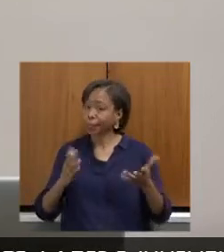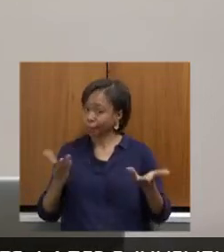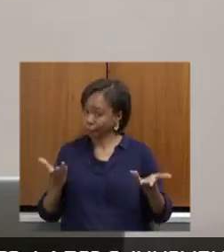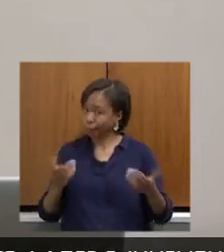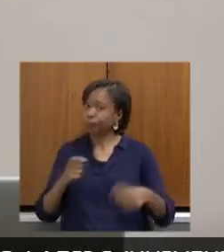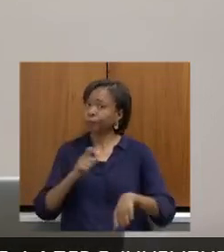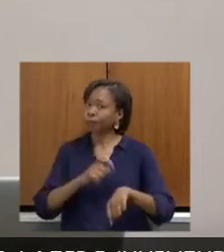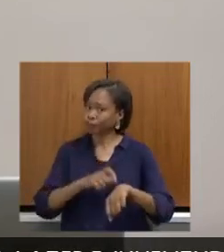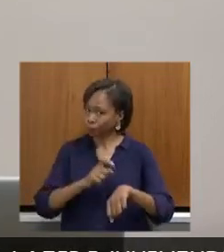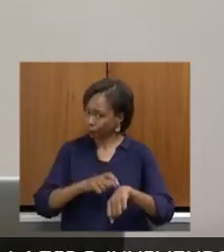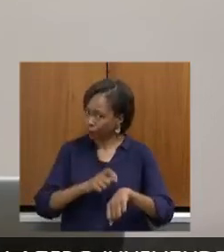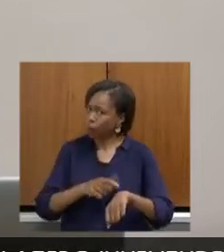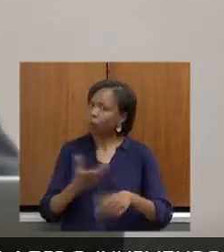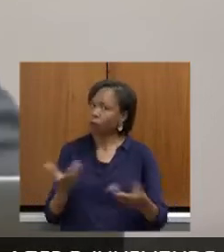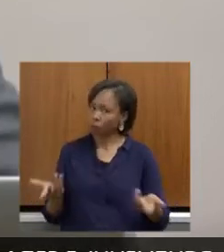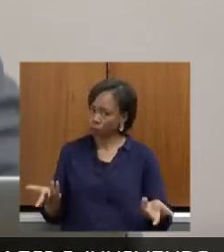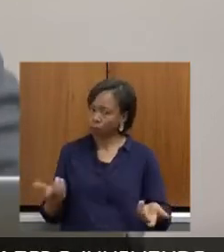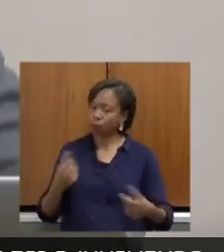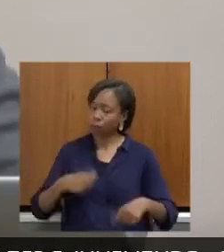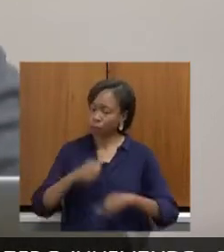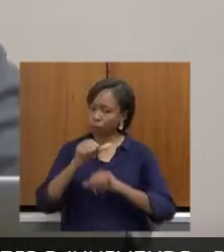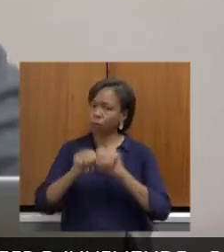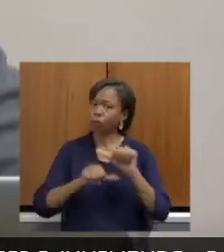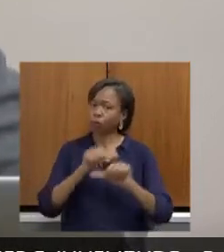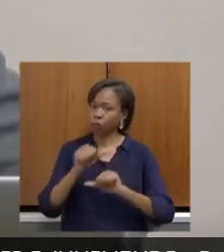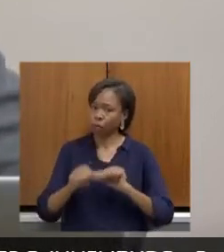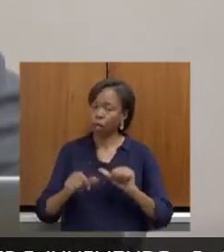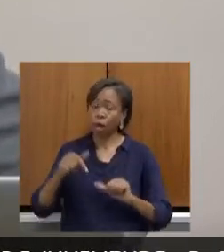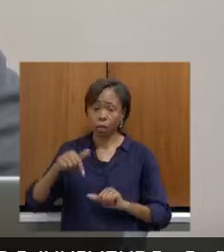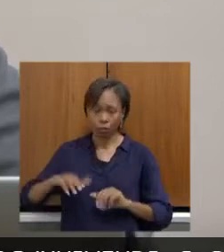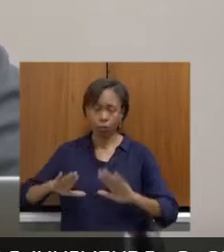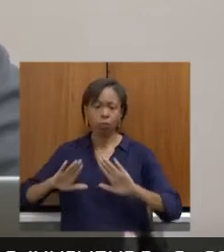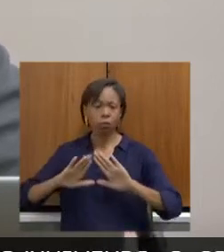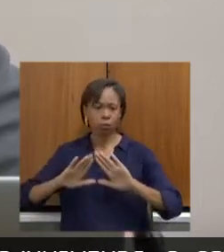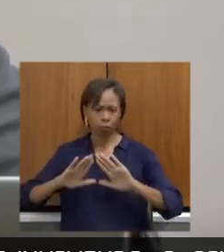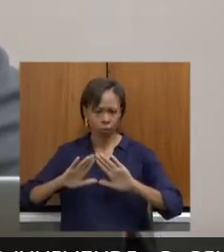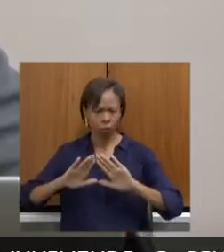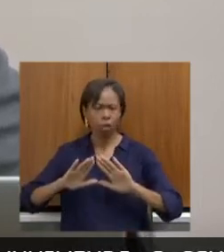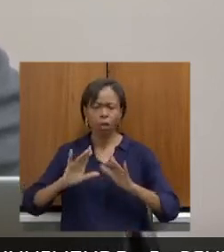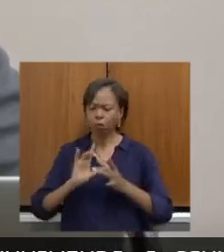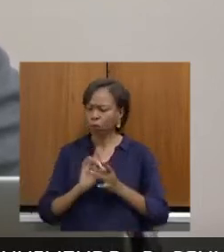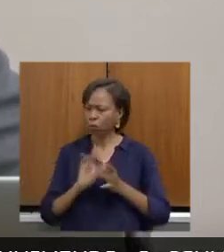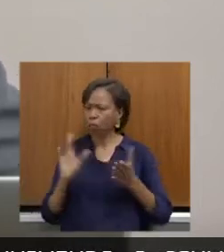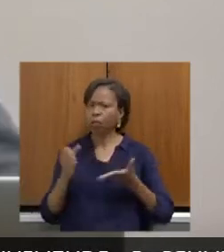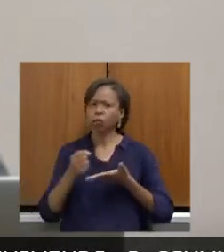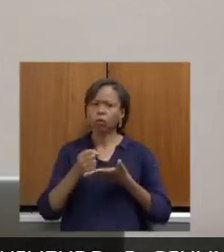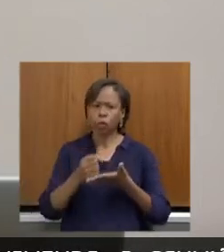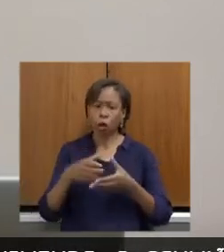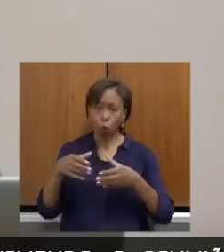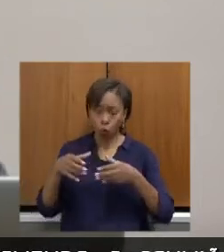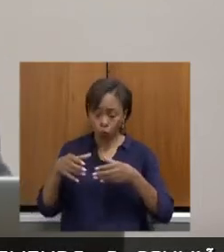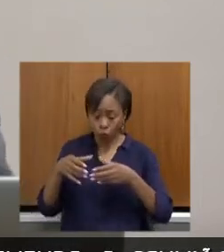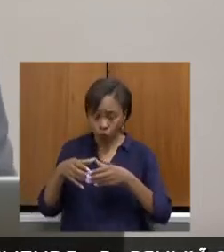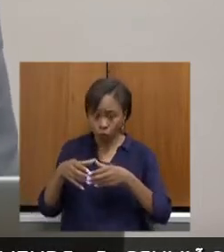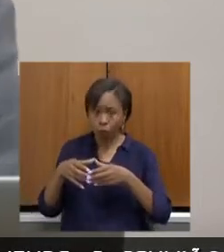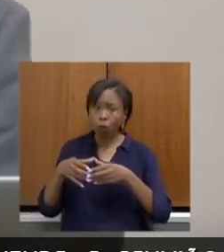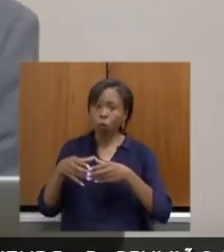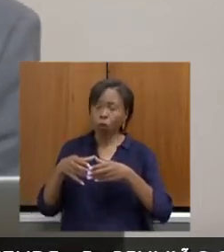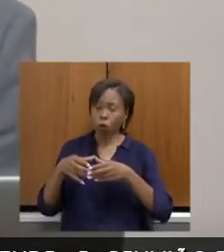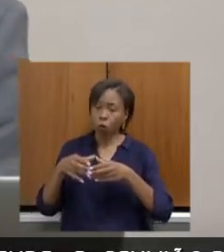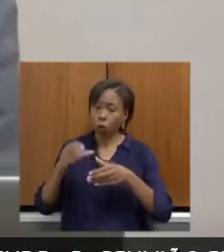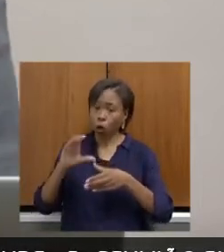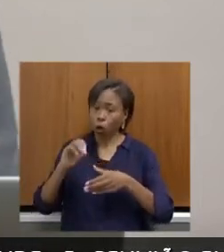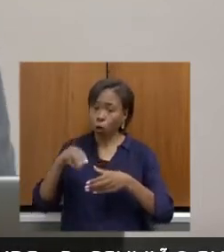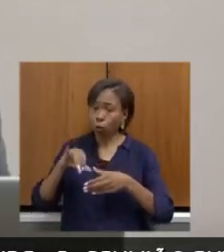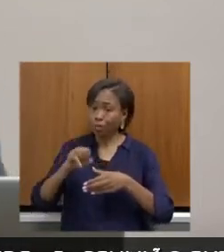tratar disso e fazer uma mudança. Contem aqui com a Assembleia de Minas, contem com a Comissão de Esportes, estamos aqui juntos.